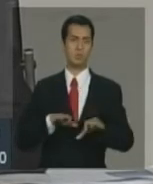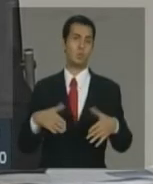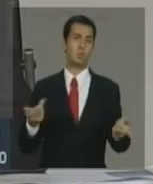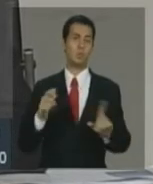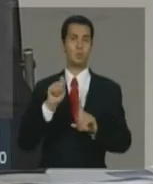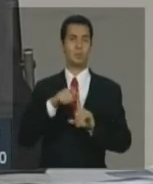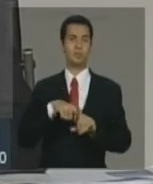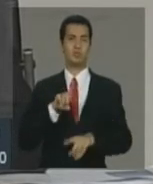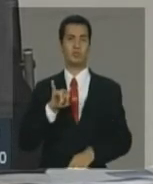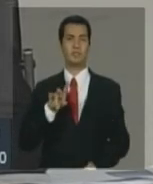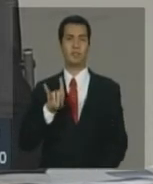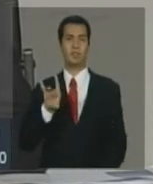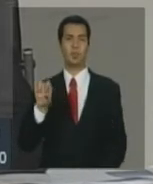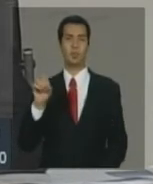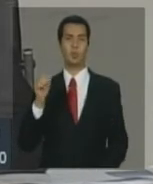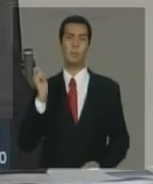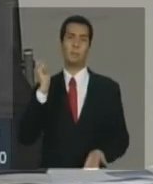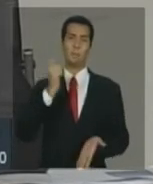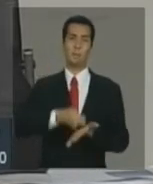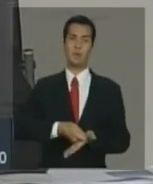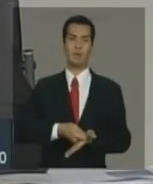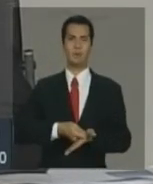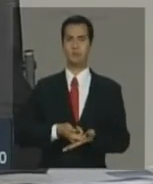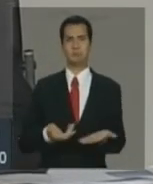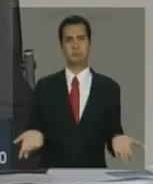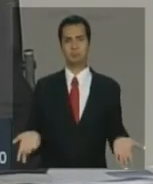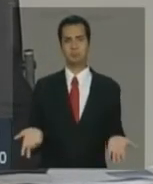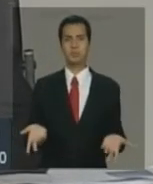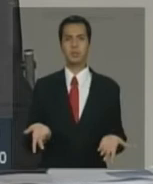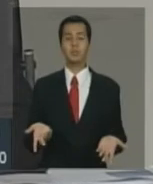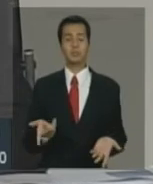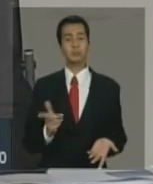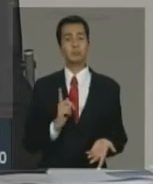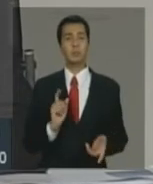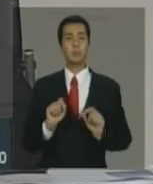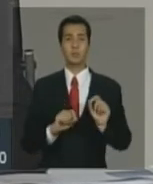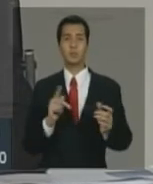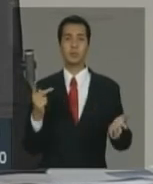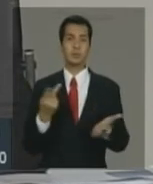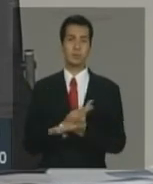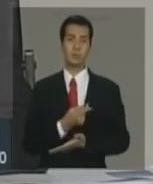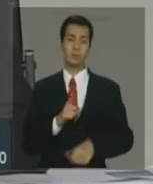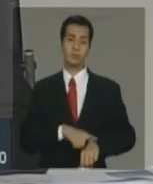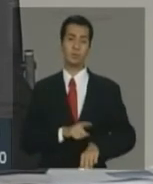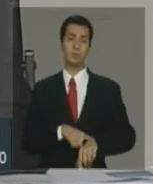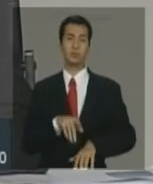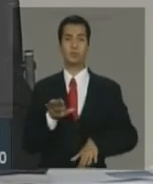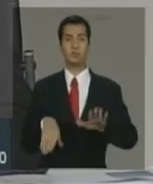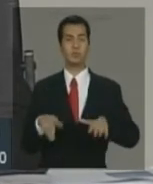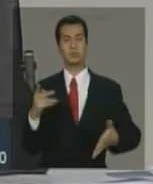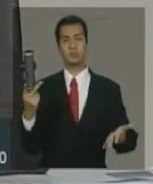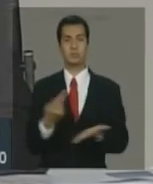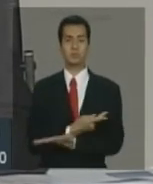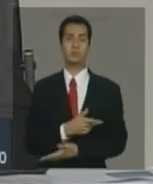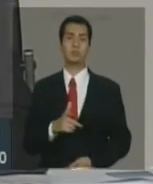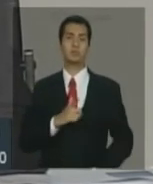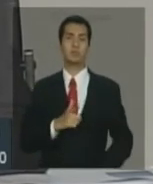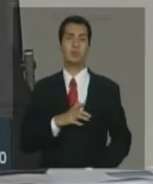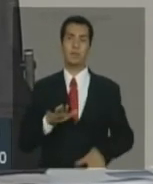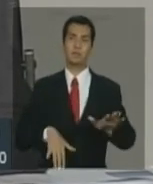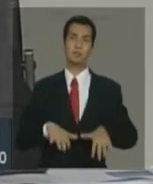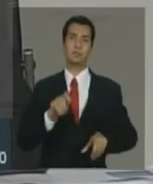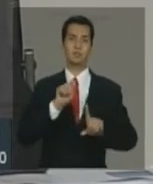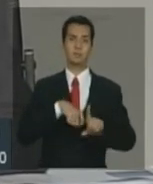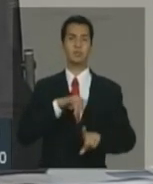tradicionalmente, os dividendos são pagos, sim, ele decorre do momento. Ou seja, há um primário mais forte, por exemplo, em